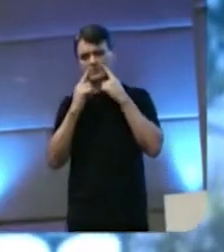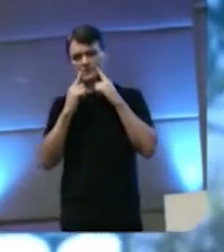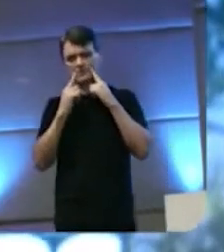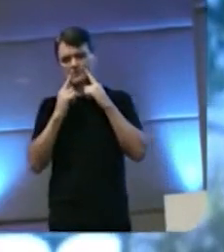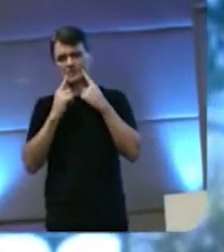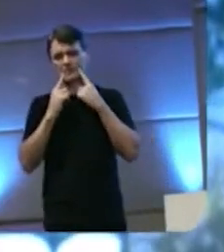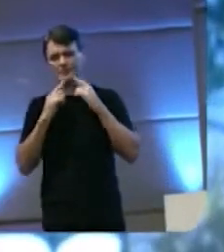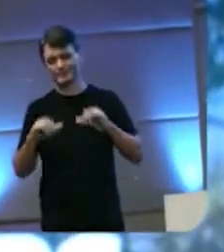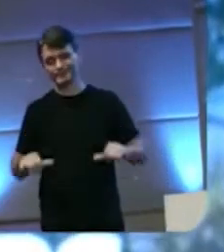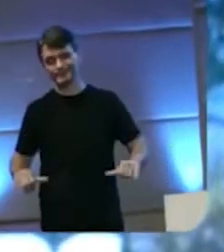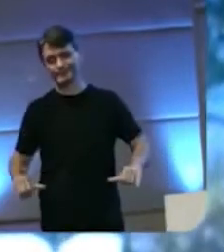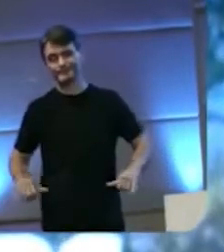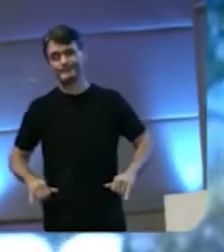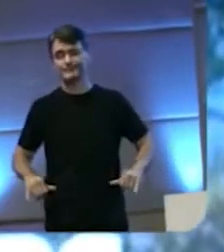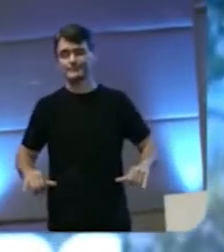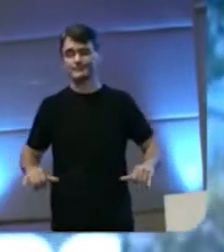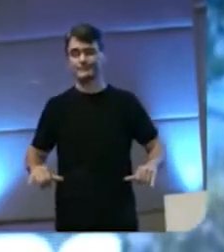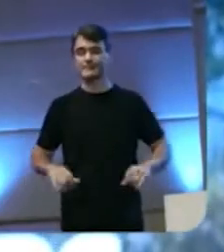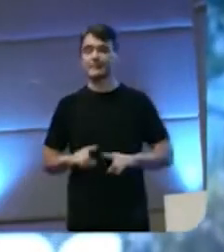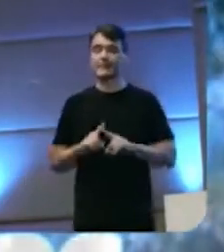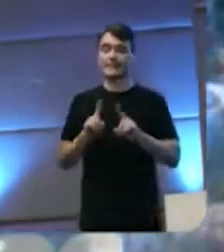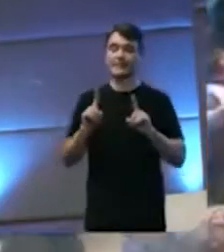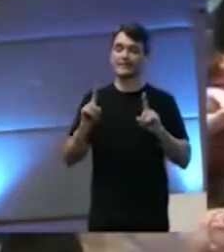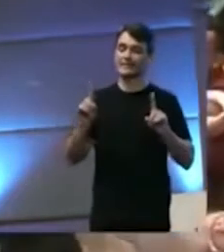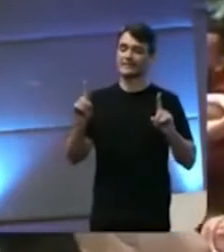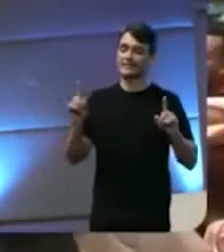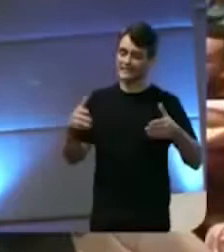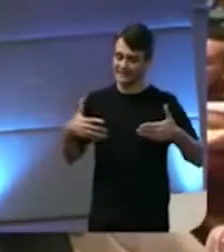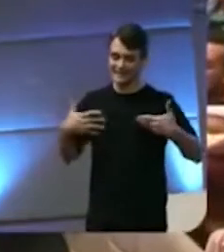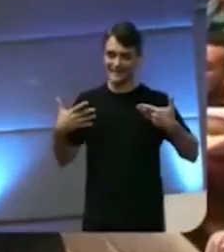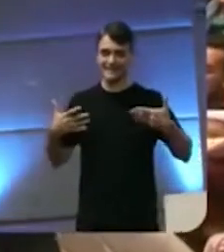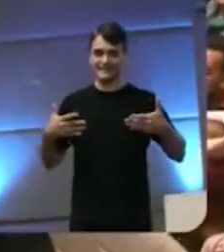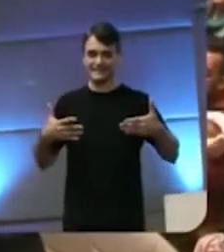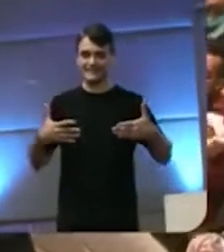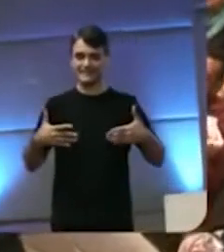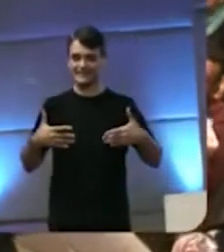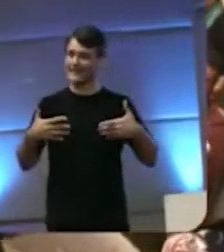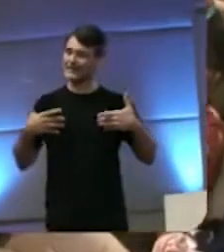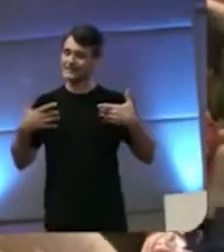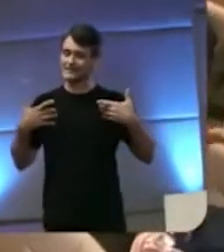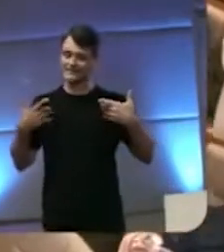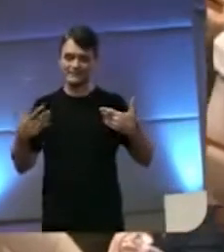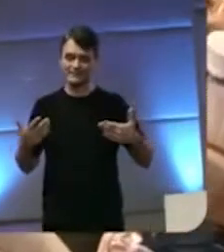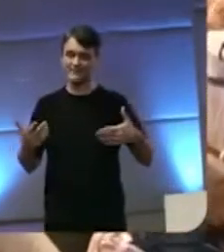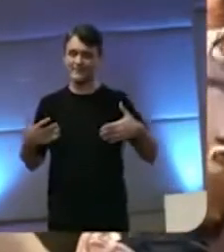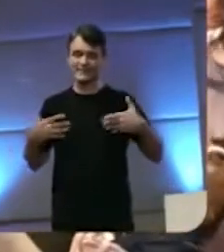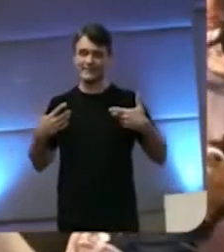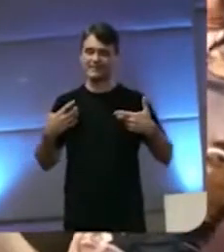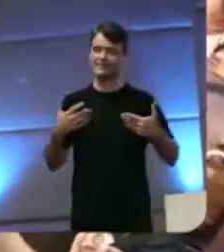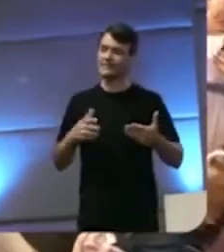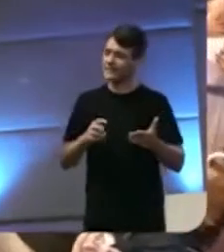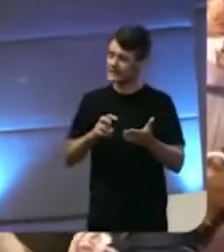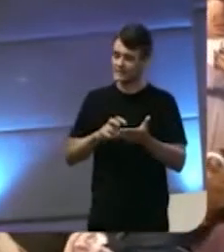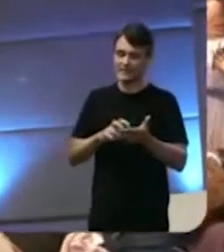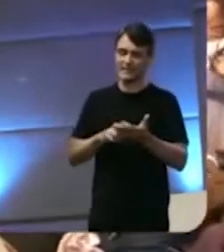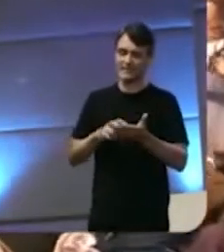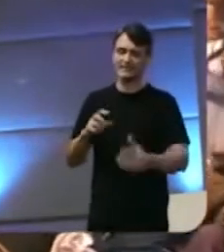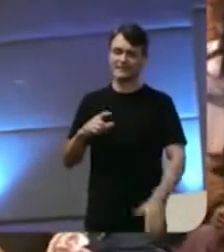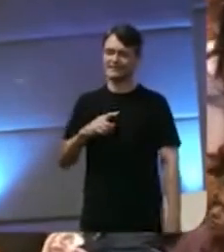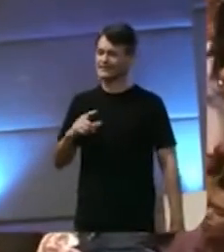mas a alegria vem de manhã